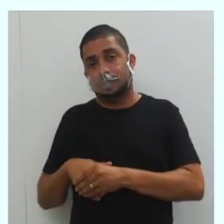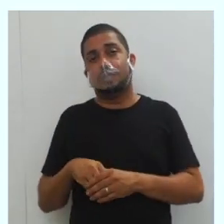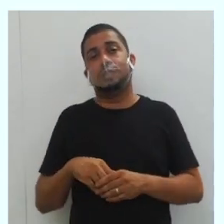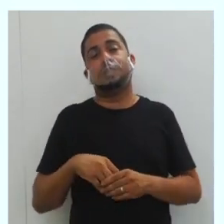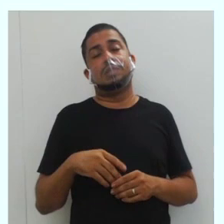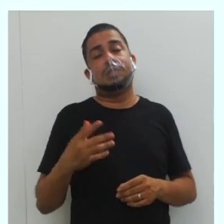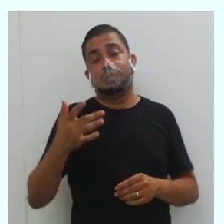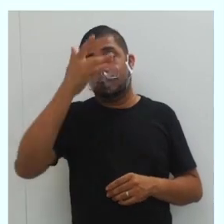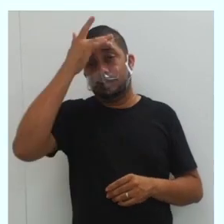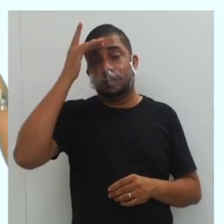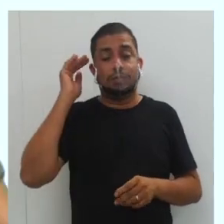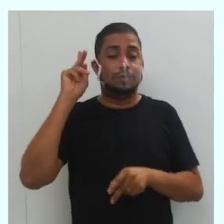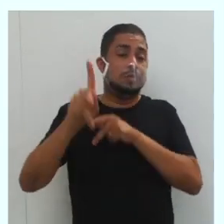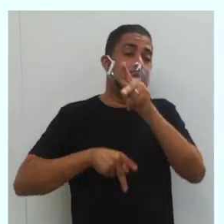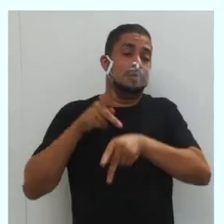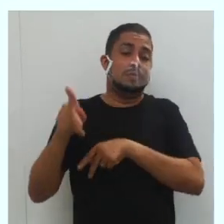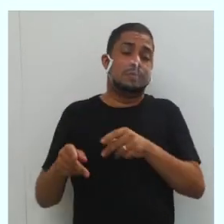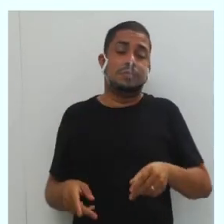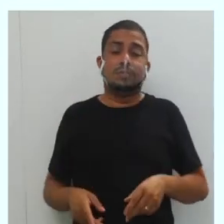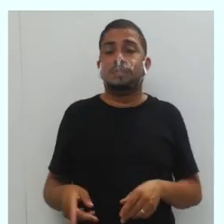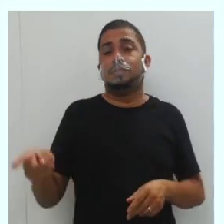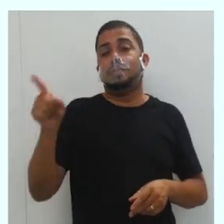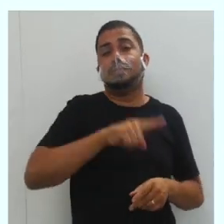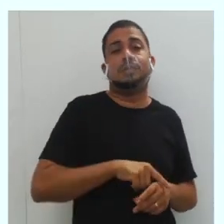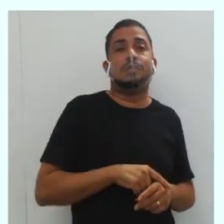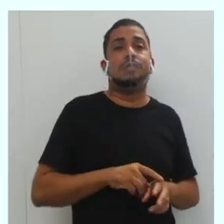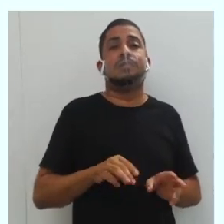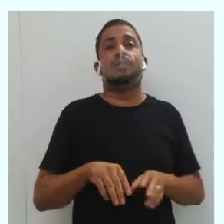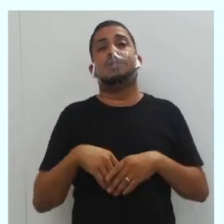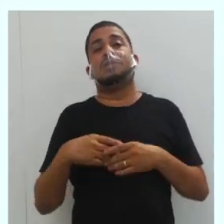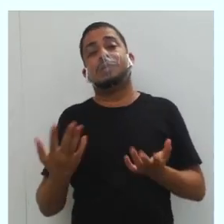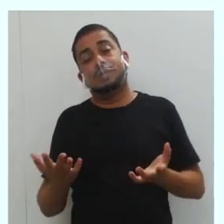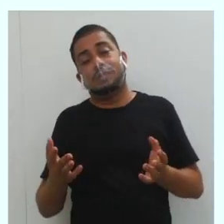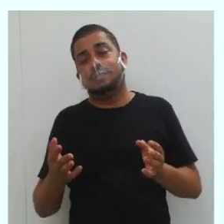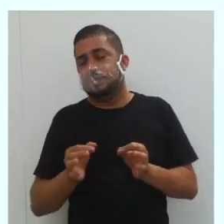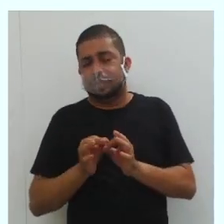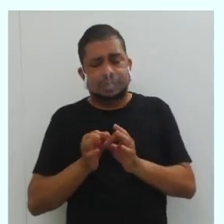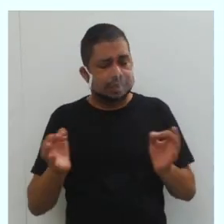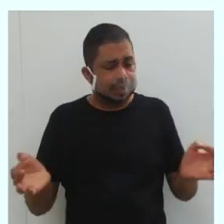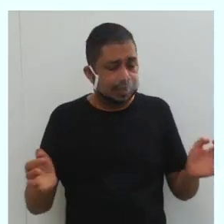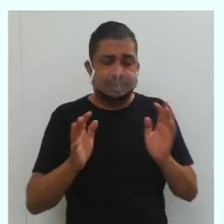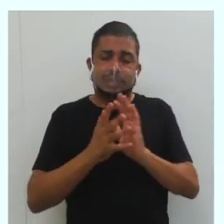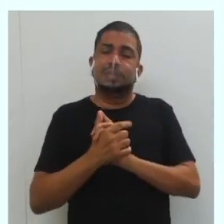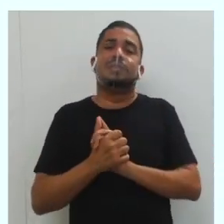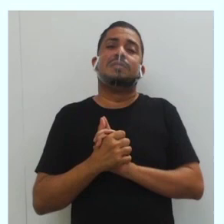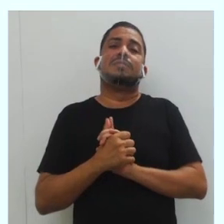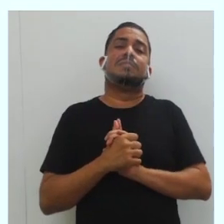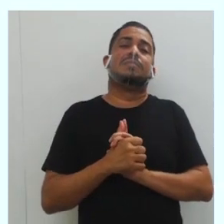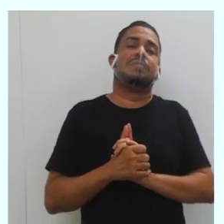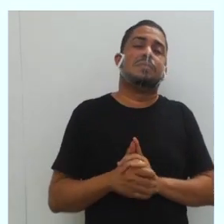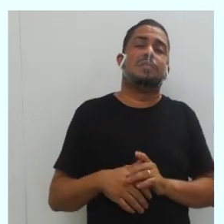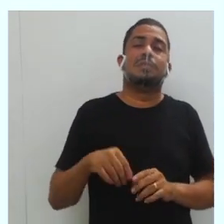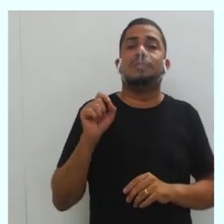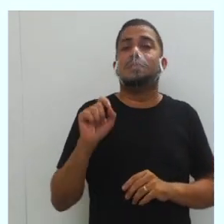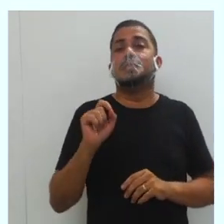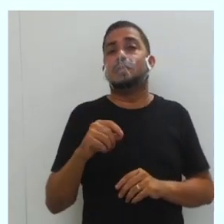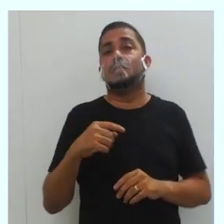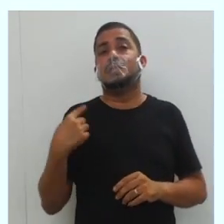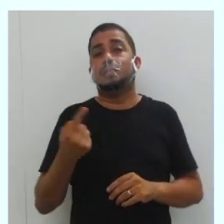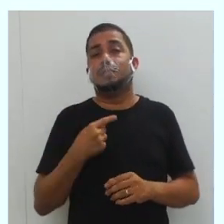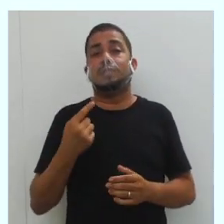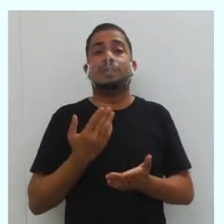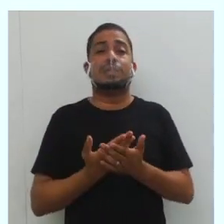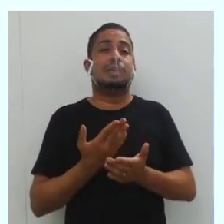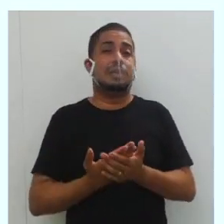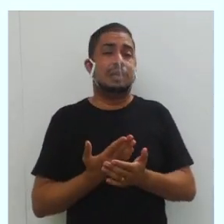democrático, do povo para o povo e com o povo. Gente, em síntese, em síntese, o que é que a nossa